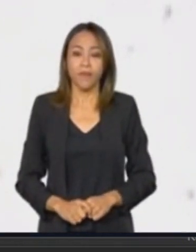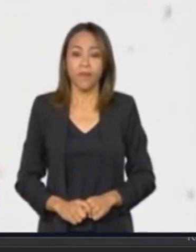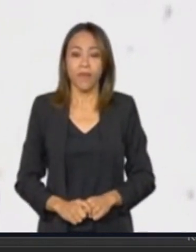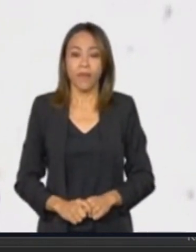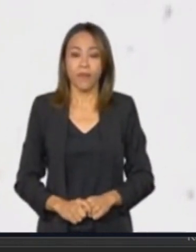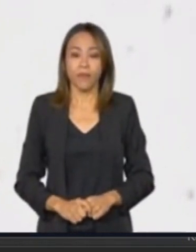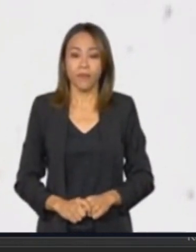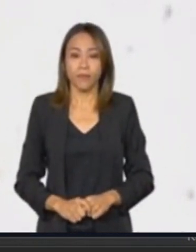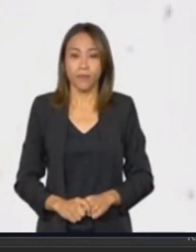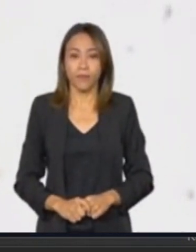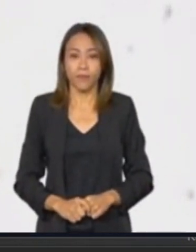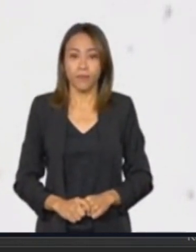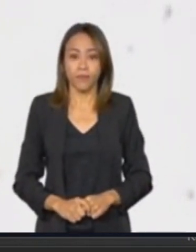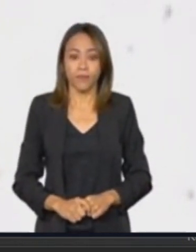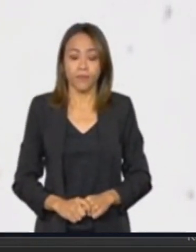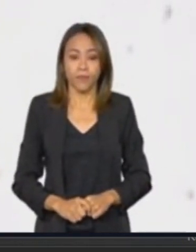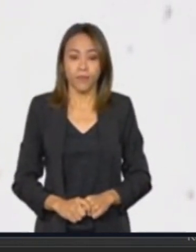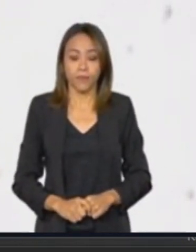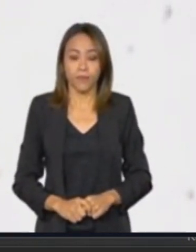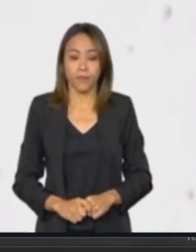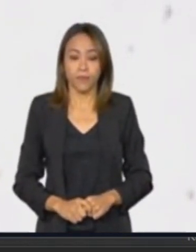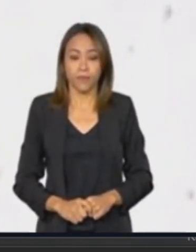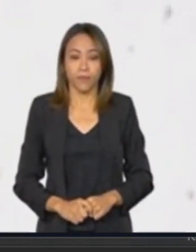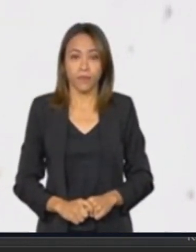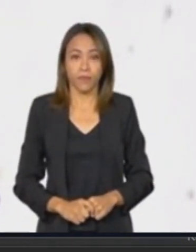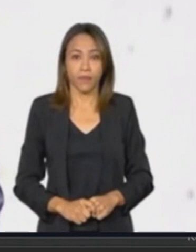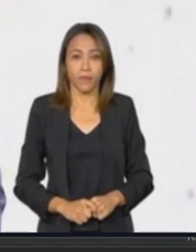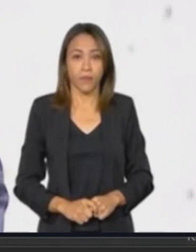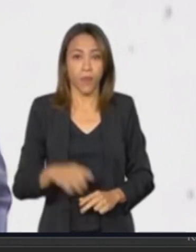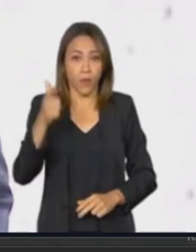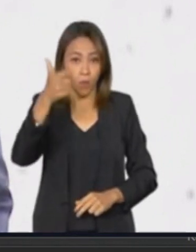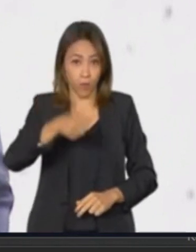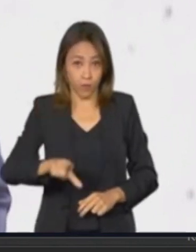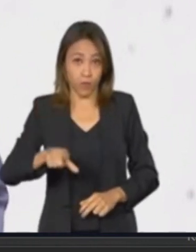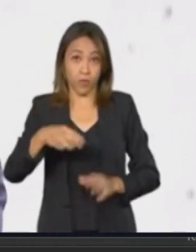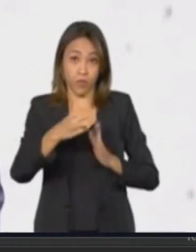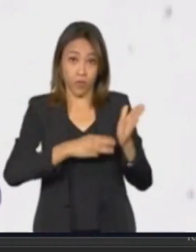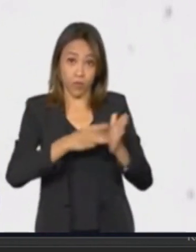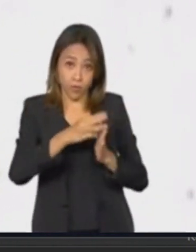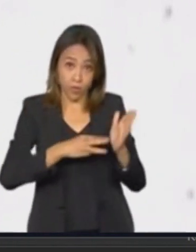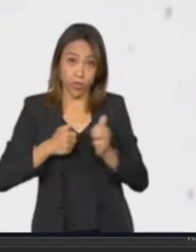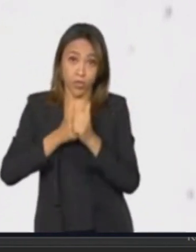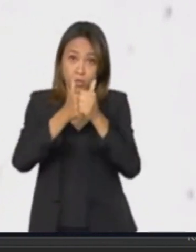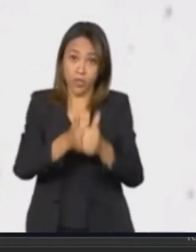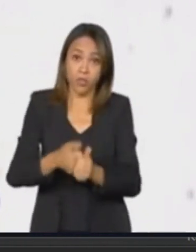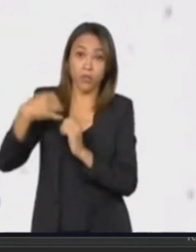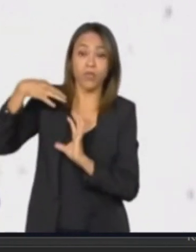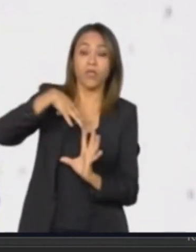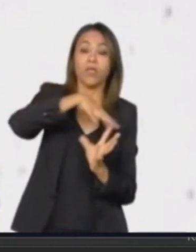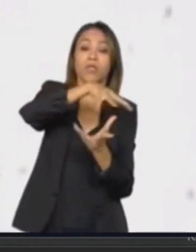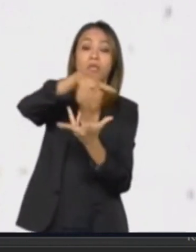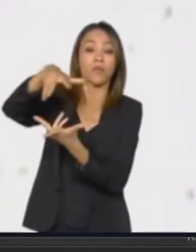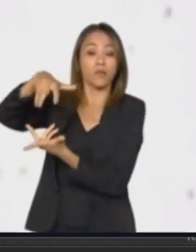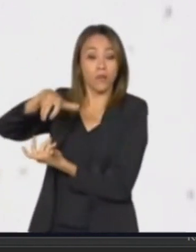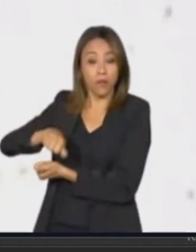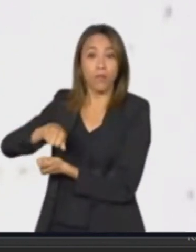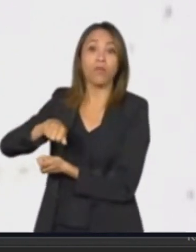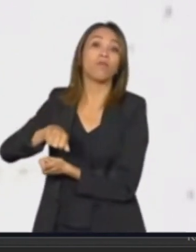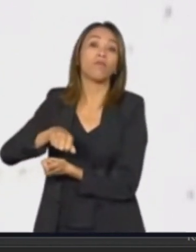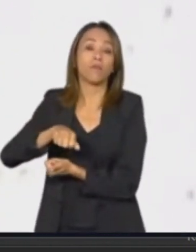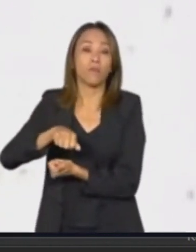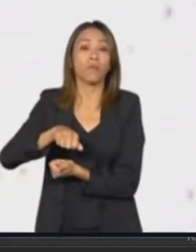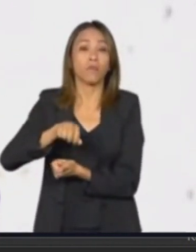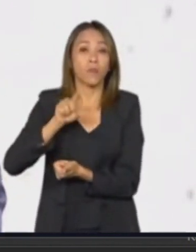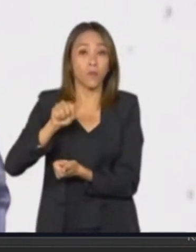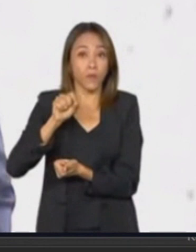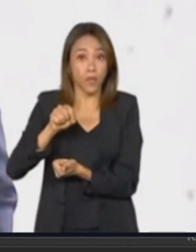Cidadã, que foi desenhado na base, na metodologia internacional, repito, internacional do chamado Moradia Primeiro,